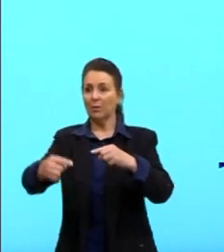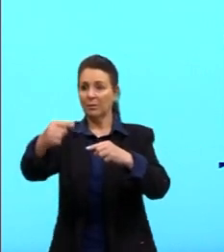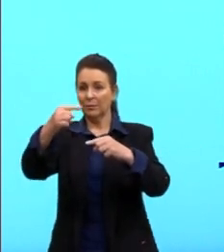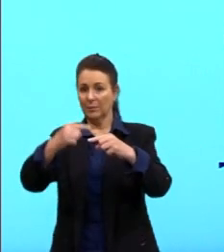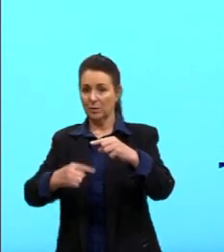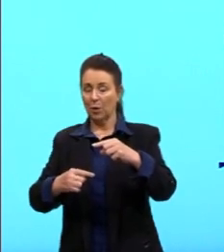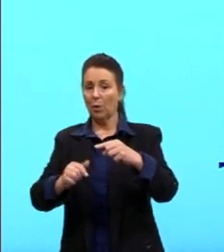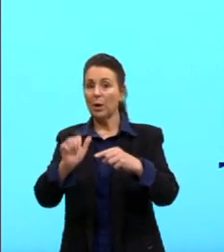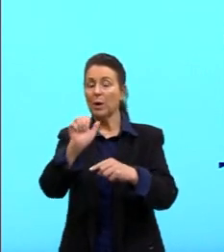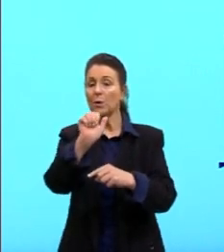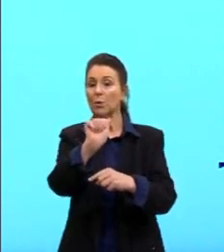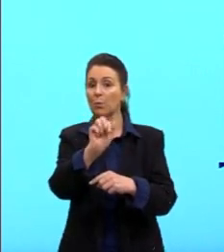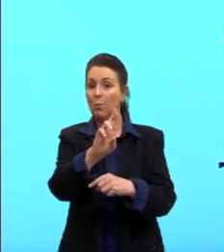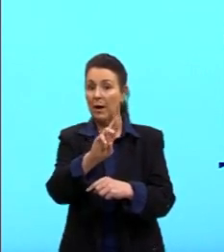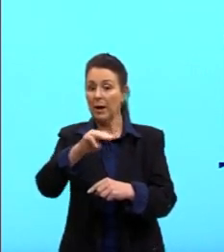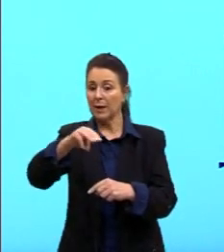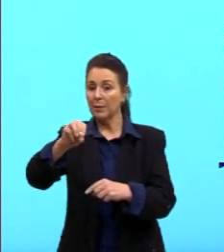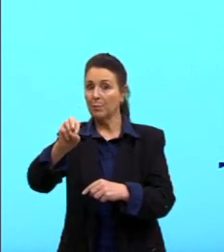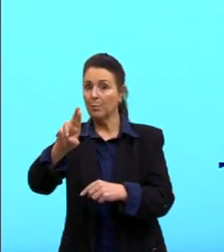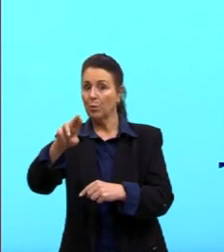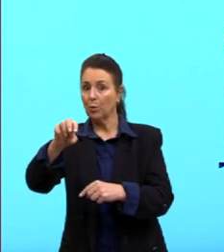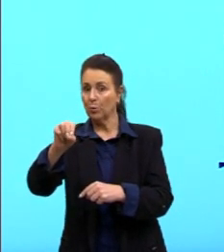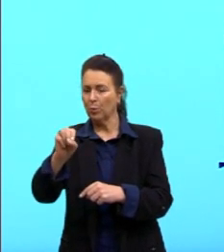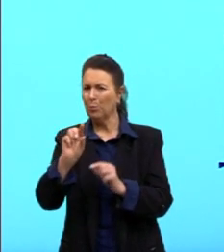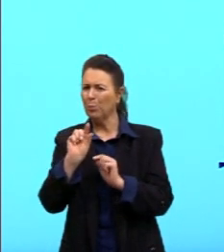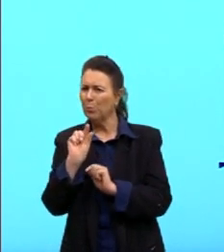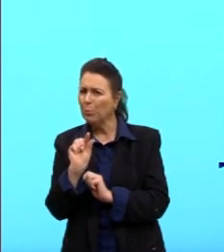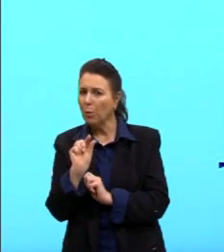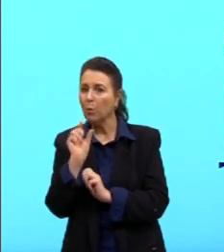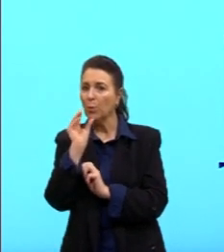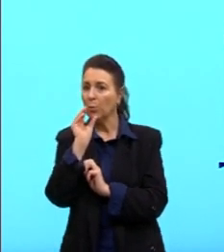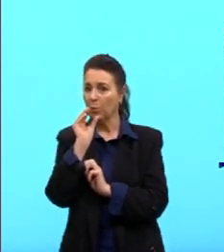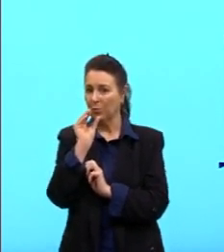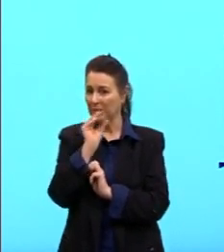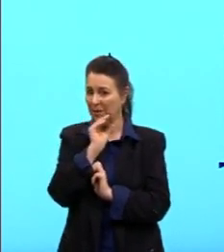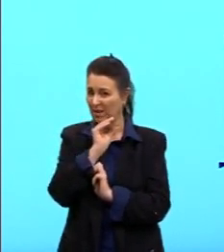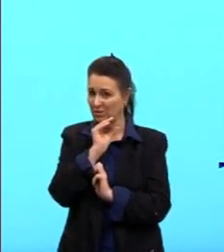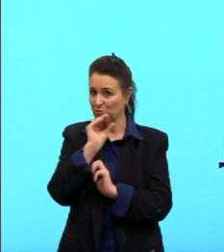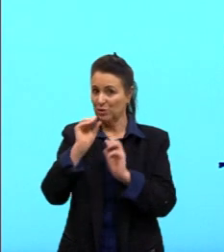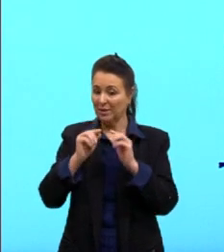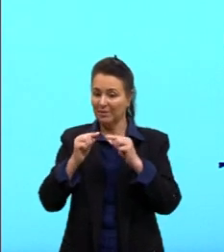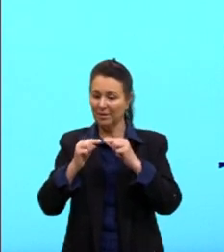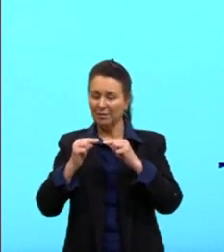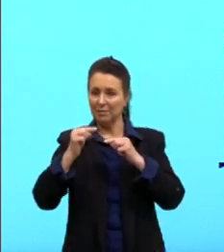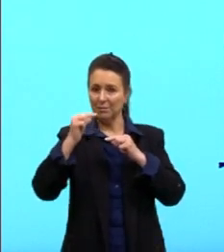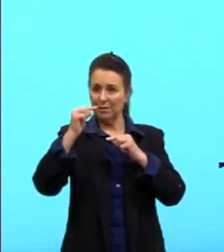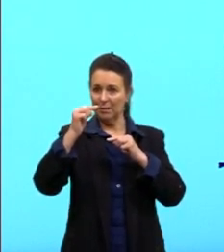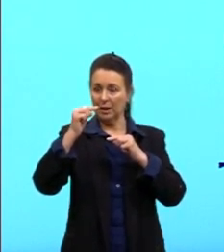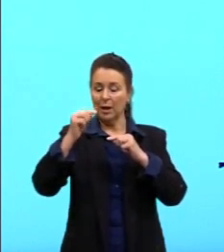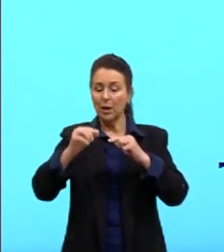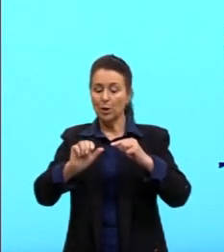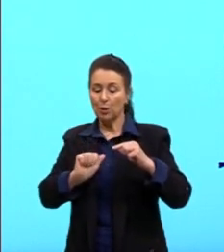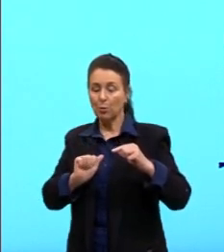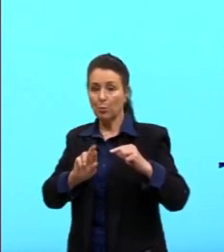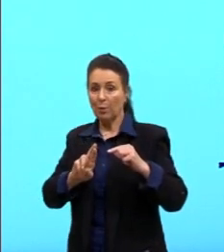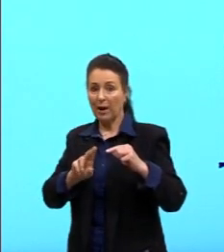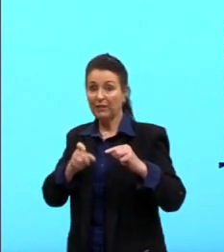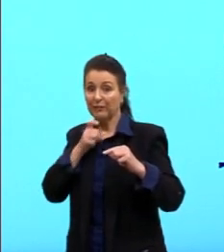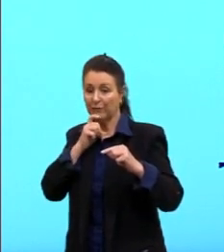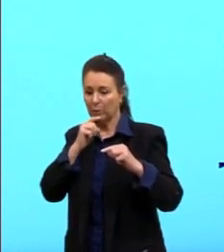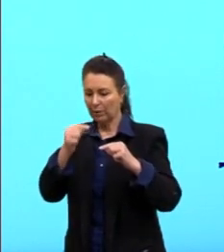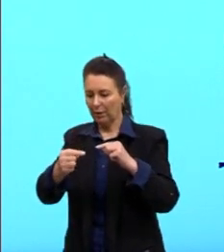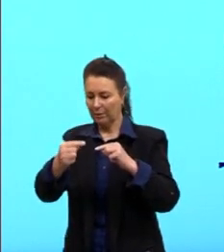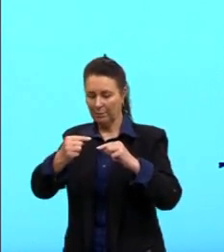acima e um ar frio abaixo. Ele vai, novamente, então, desviar, né? Mas agora, então, ele vai em direção